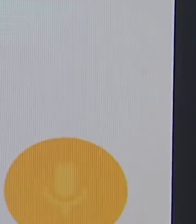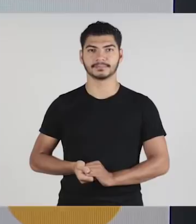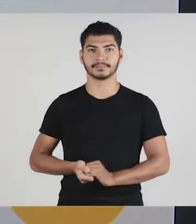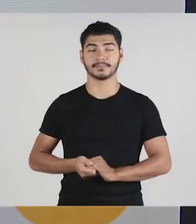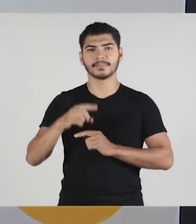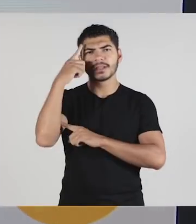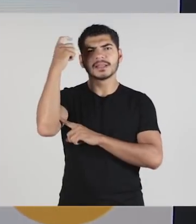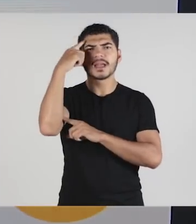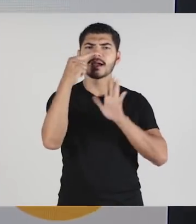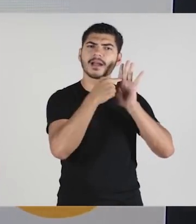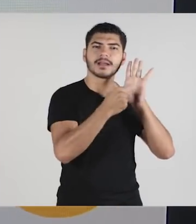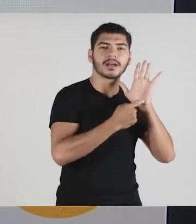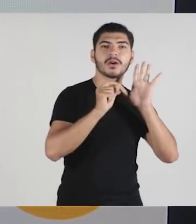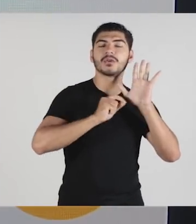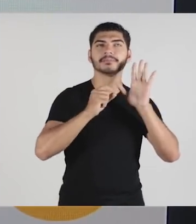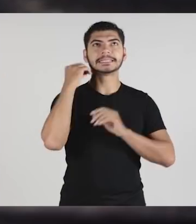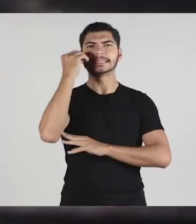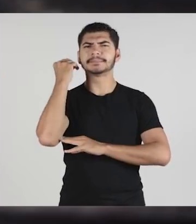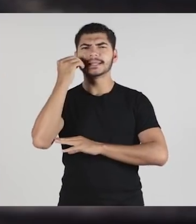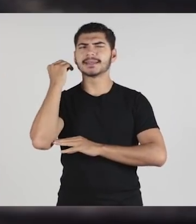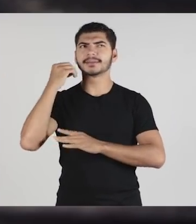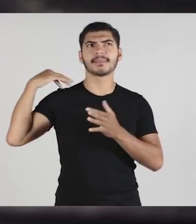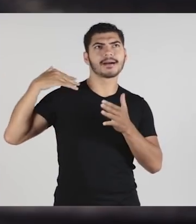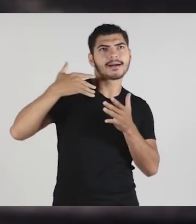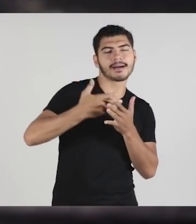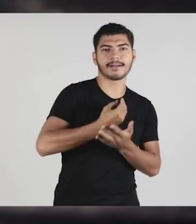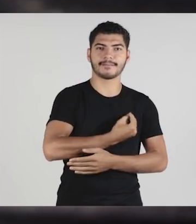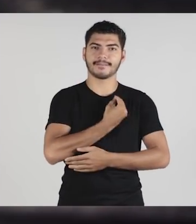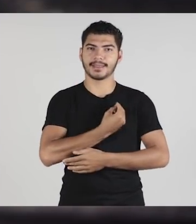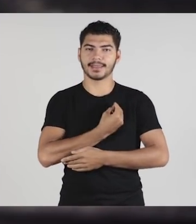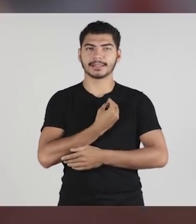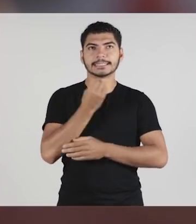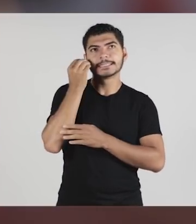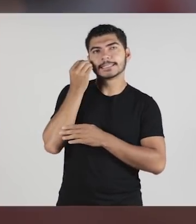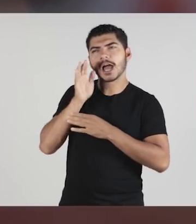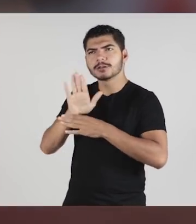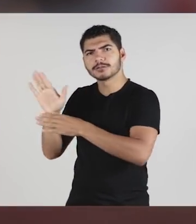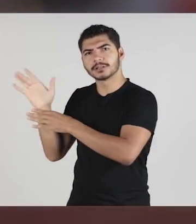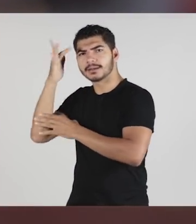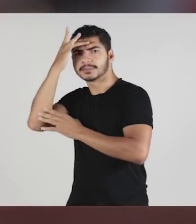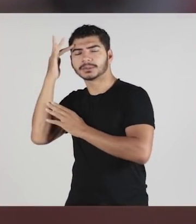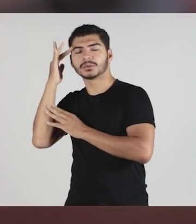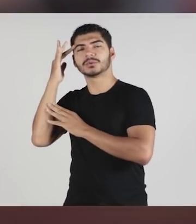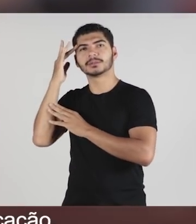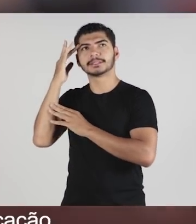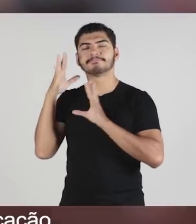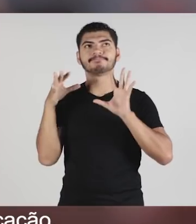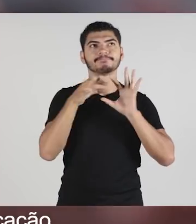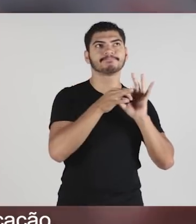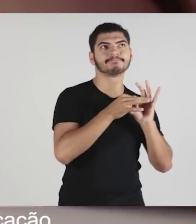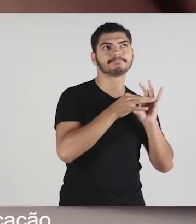A ideia da RENTOL veio da soma de experiências que eu já tinha passado na vida, de tentar fazer algo para o próximo,